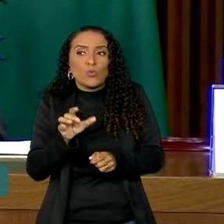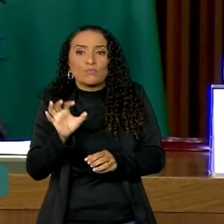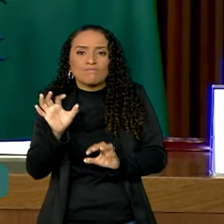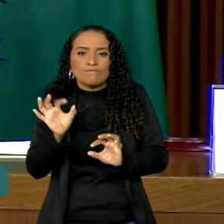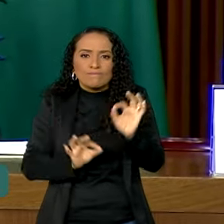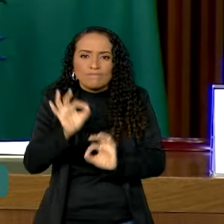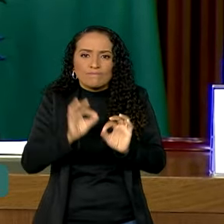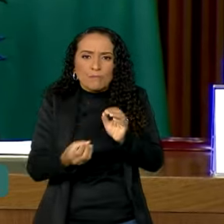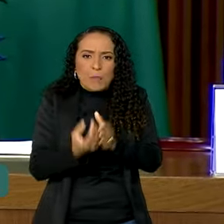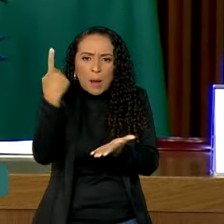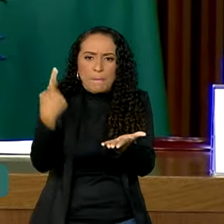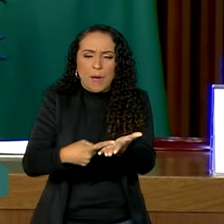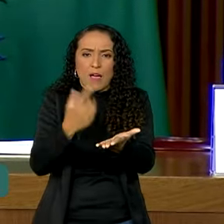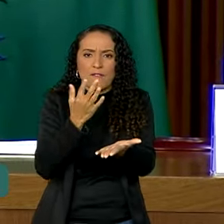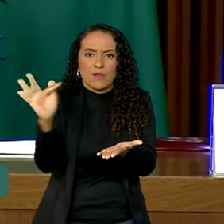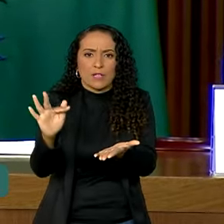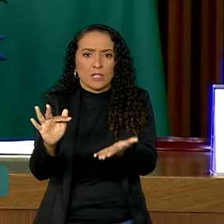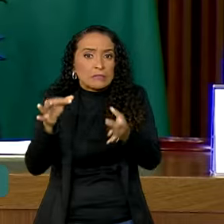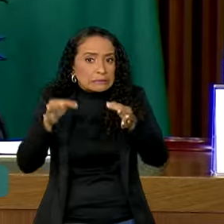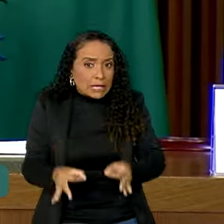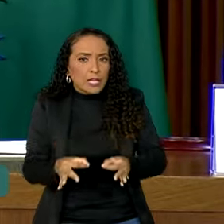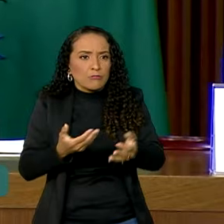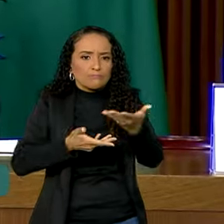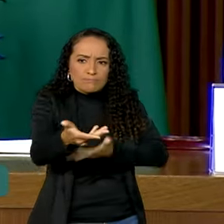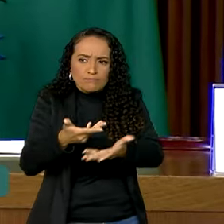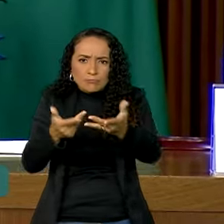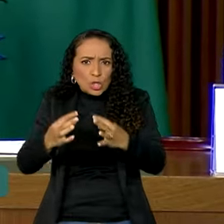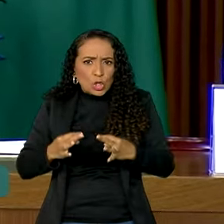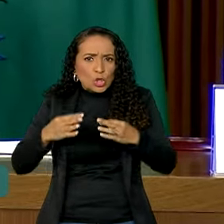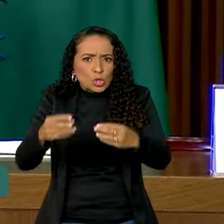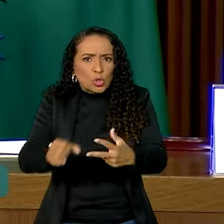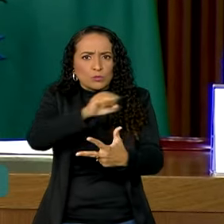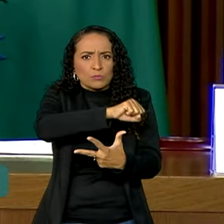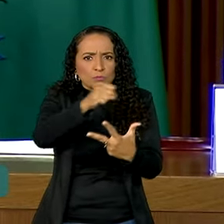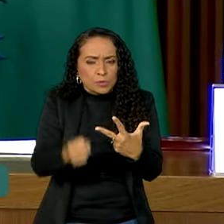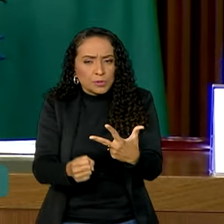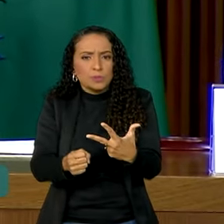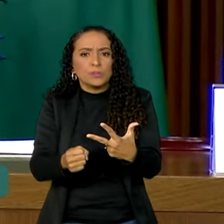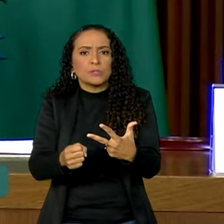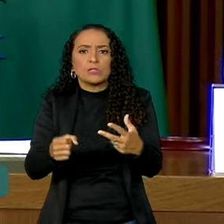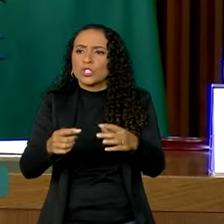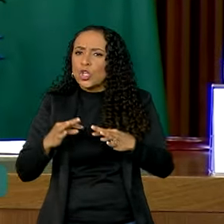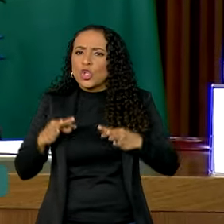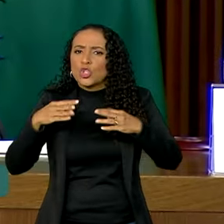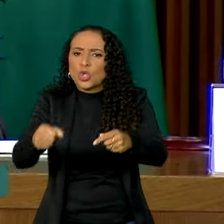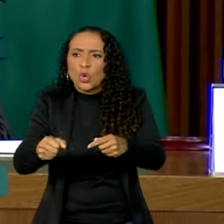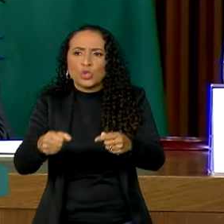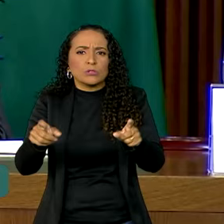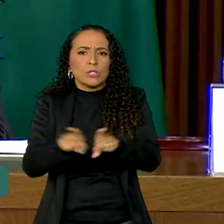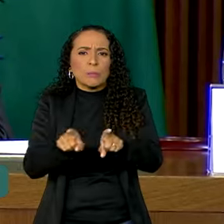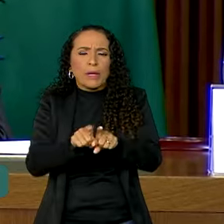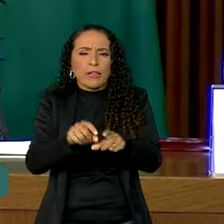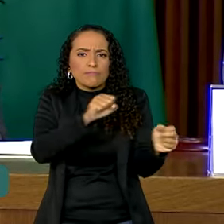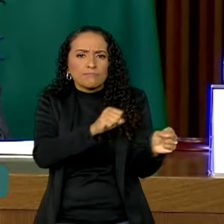um pacto federativo que envolva todos os poderes da federação, todos os poderes que